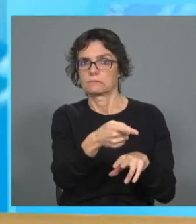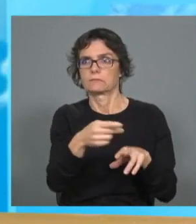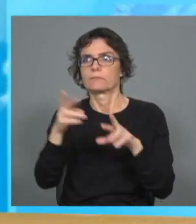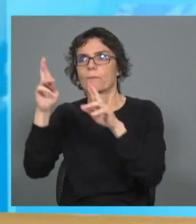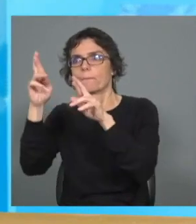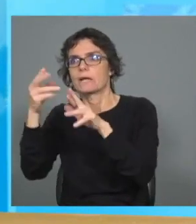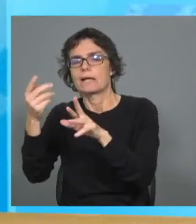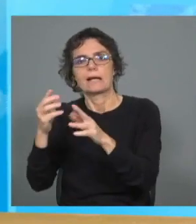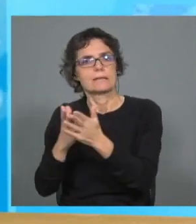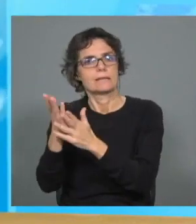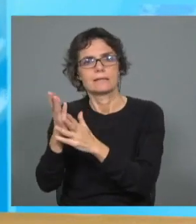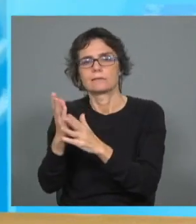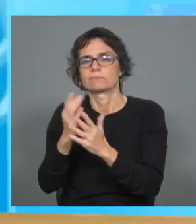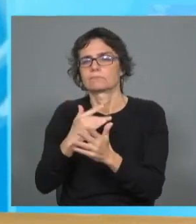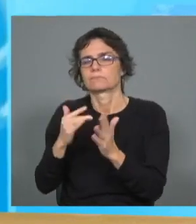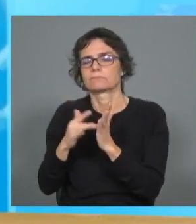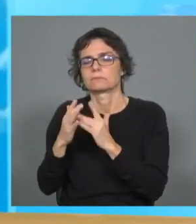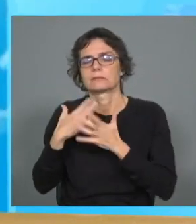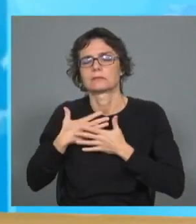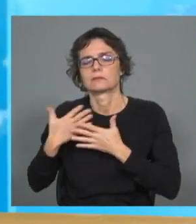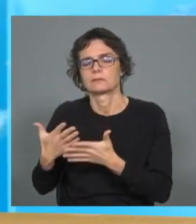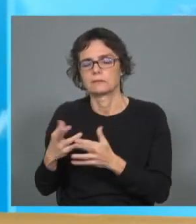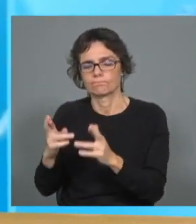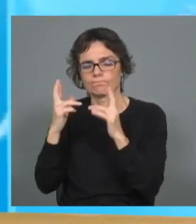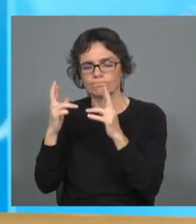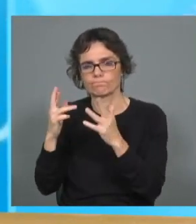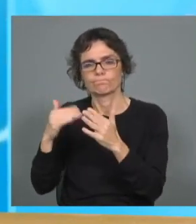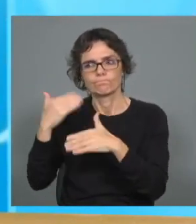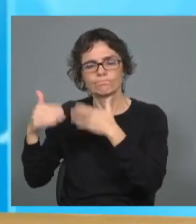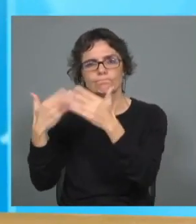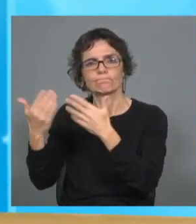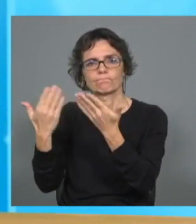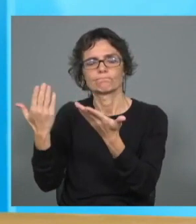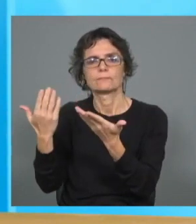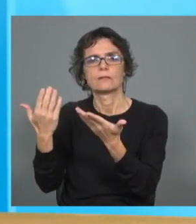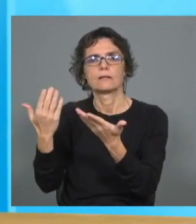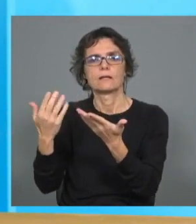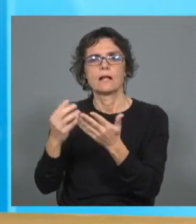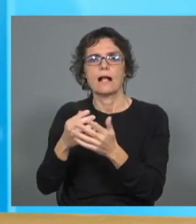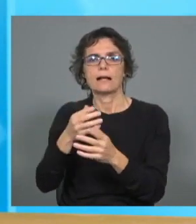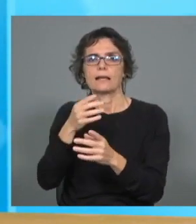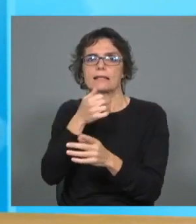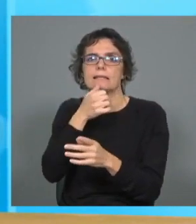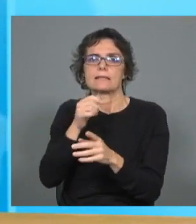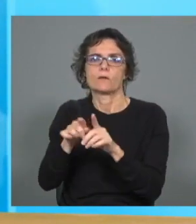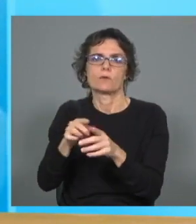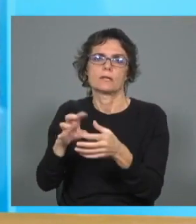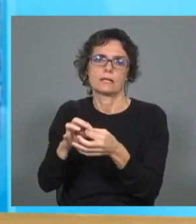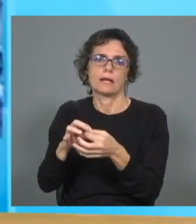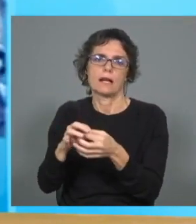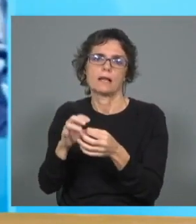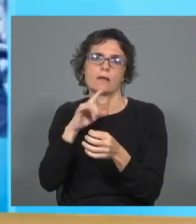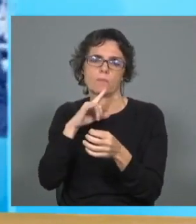quase uma esperança cristã, de que algum dia a ambição política seja correspondente à dimensão